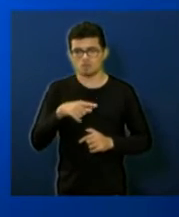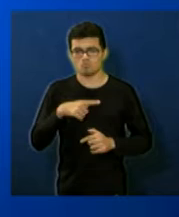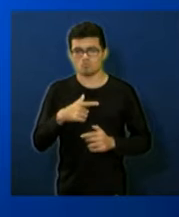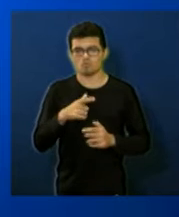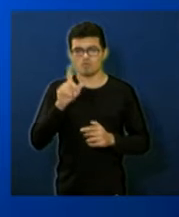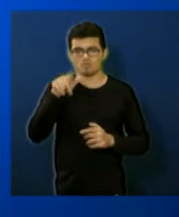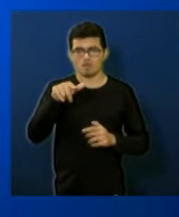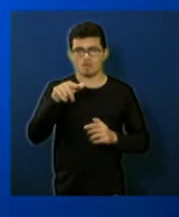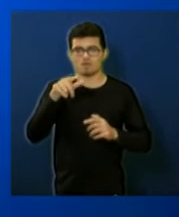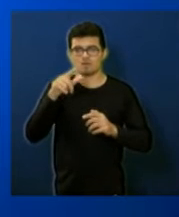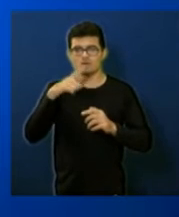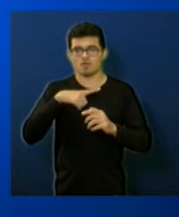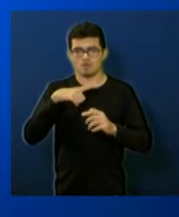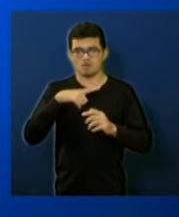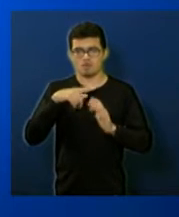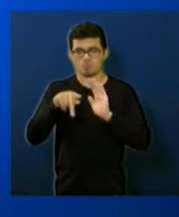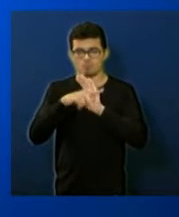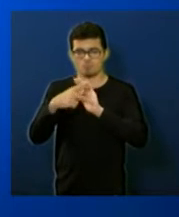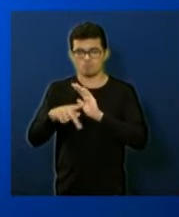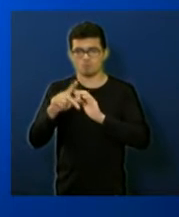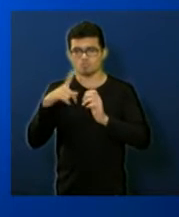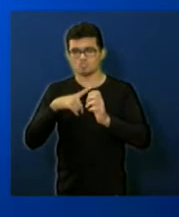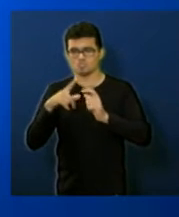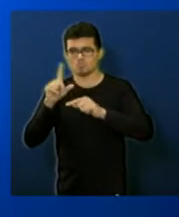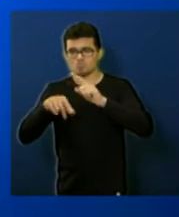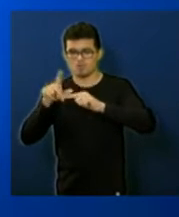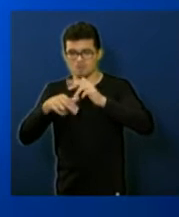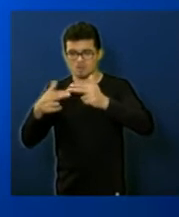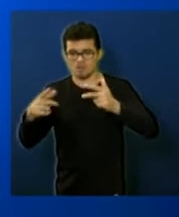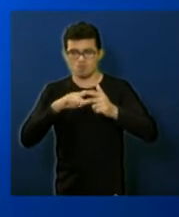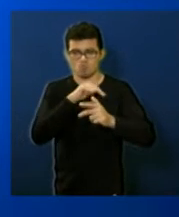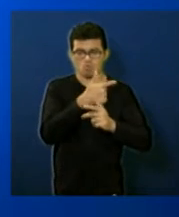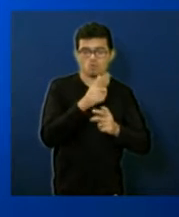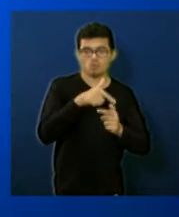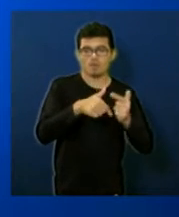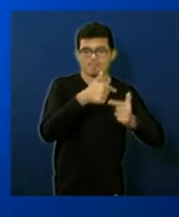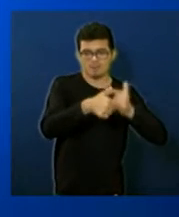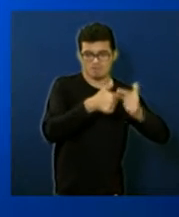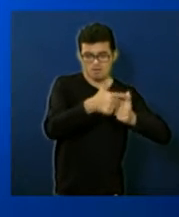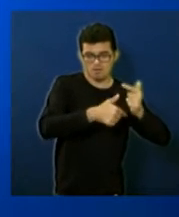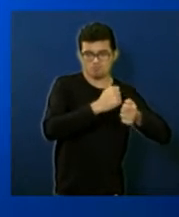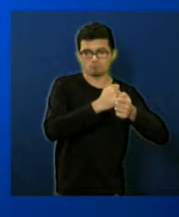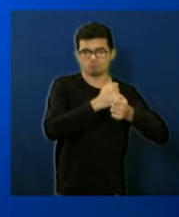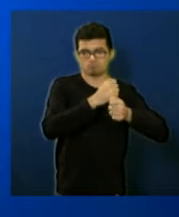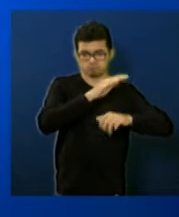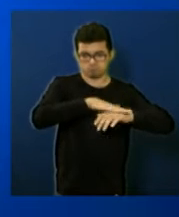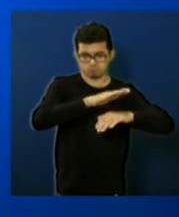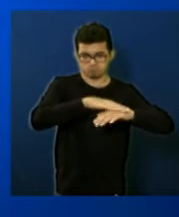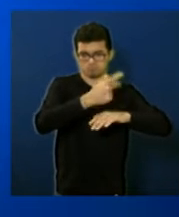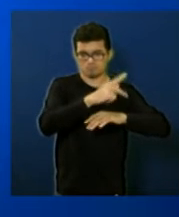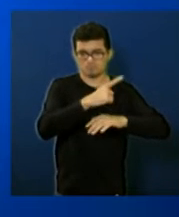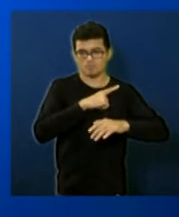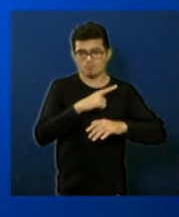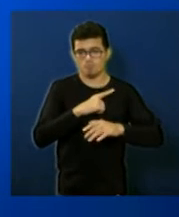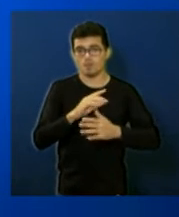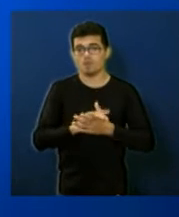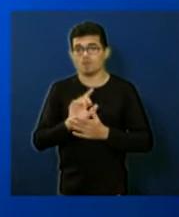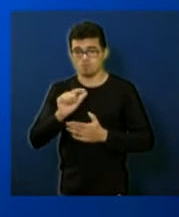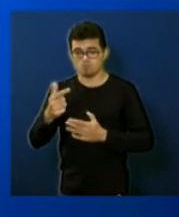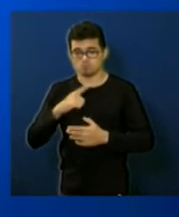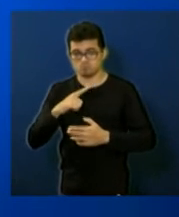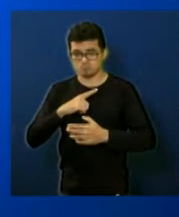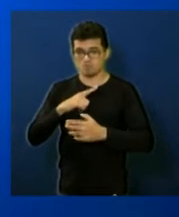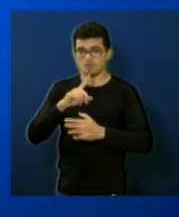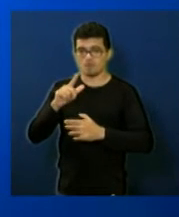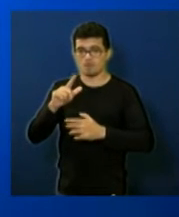uma parte é mão de obra para uma parte são os equipamentos esses equipamentos nós classificamos como serviços de terceiros o entendimento é classificado como serviços de terceiros e